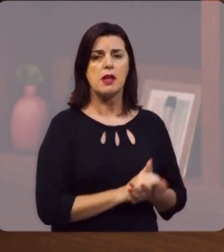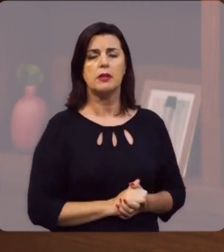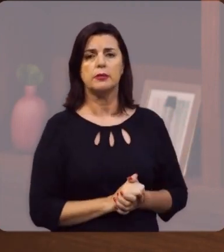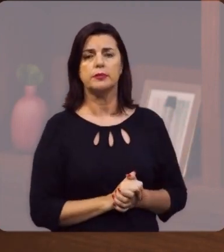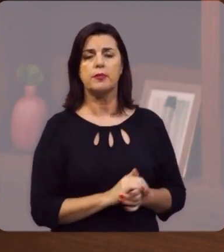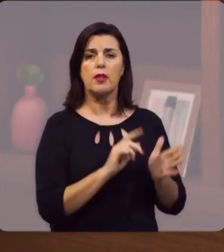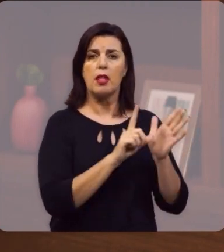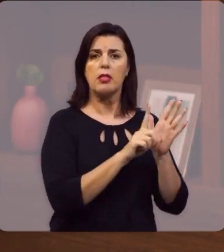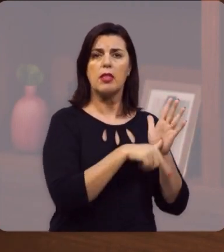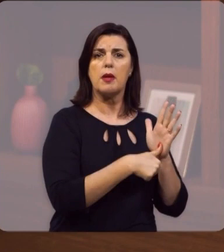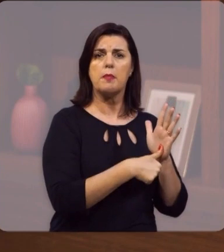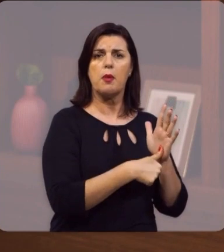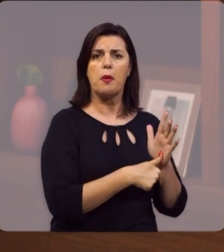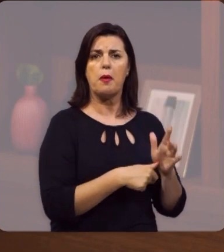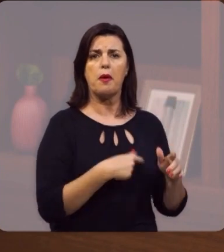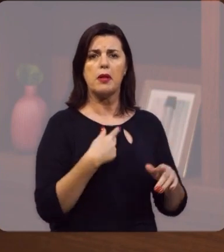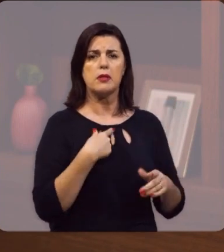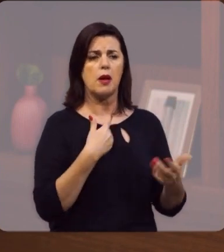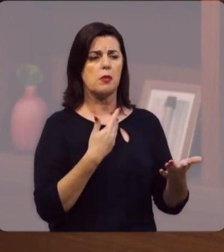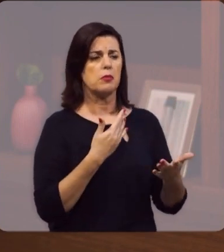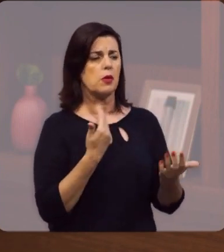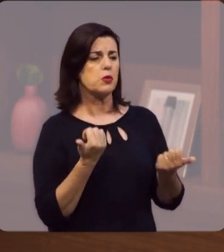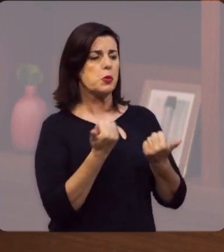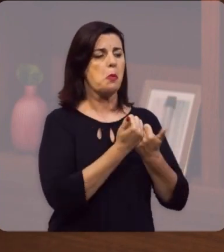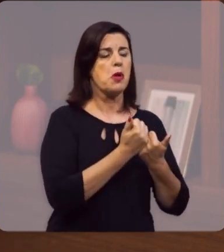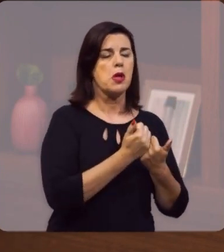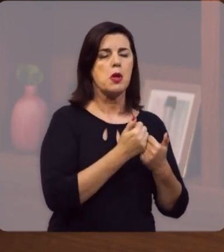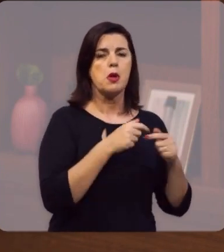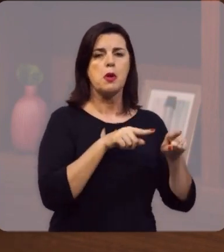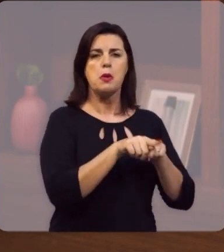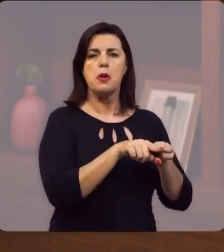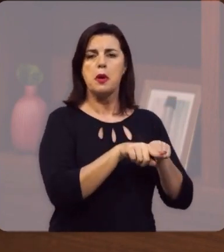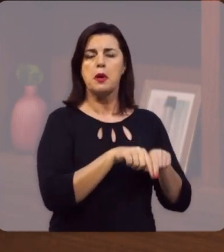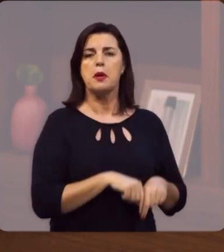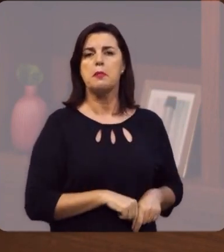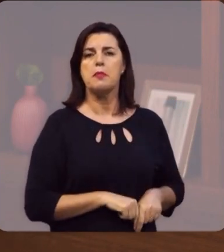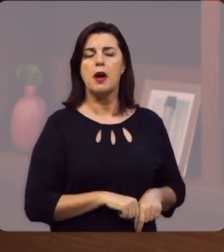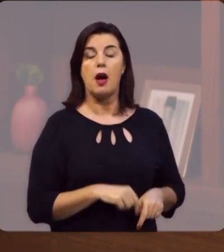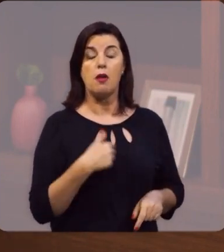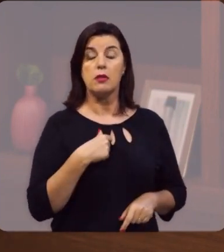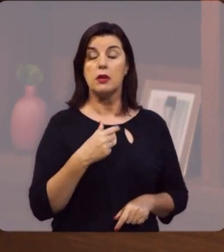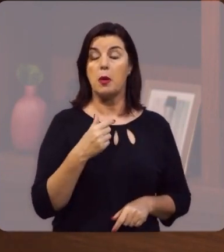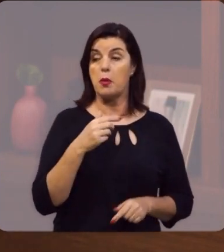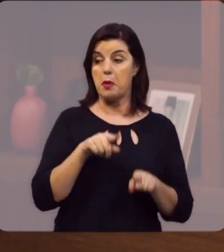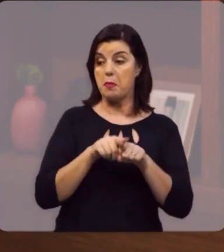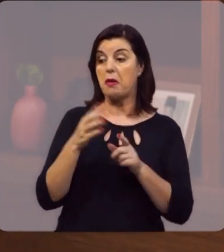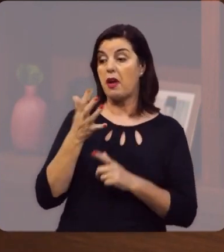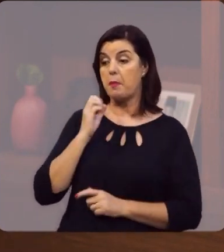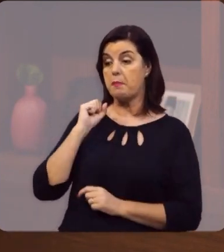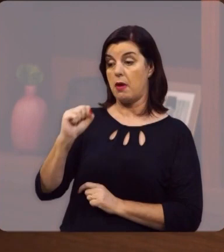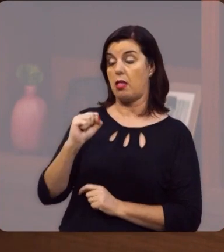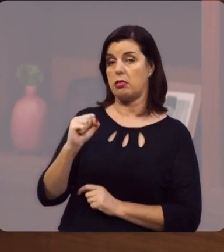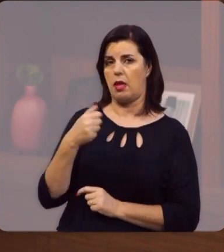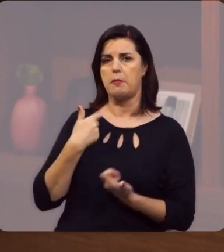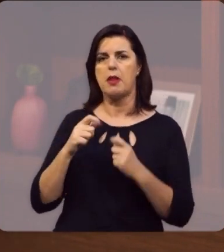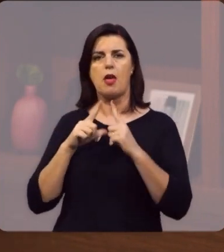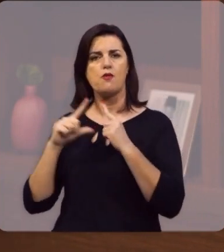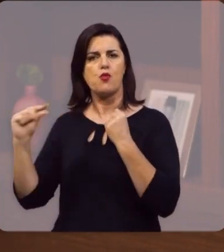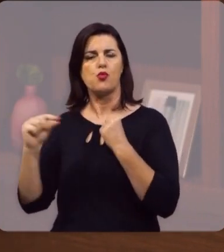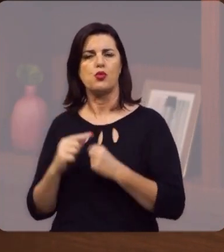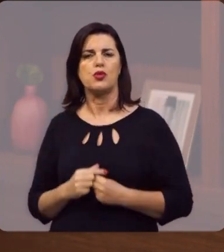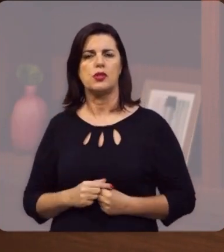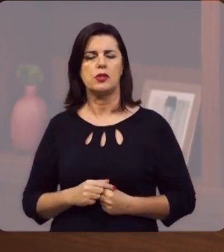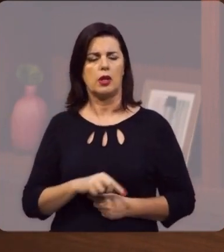família, depois de se passar pelo seu irmão Isaú. E Isaú quer matá-lo e ele precisa fugir.